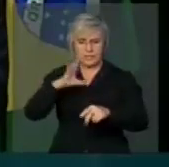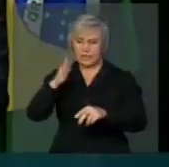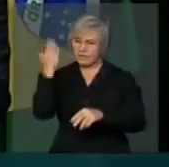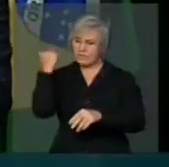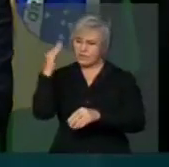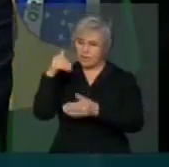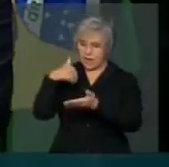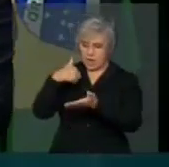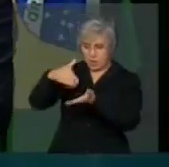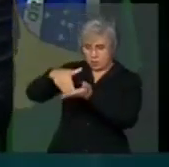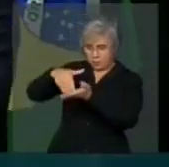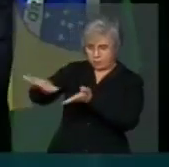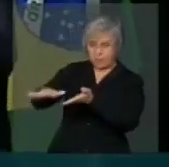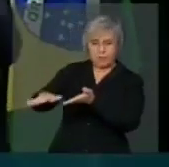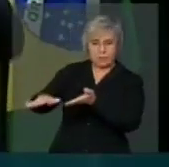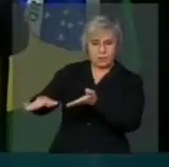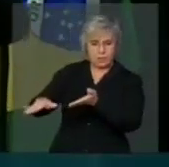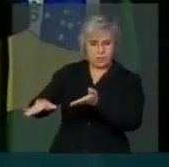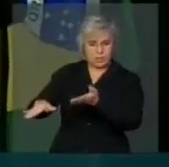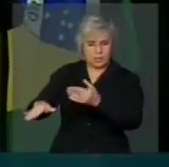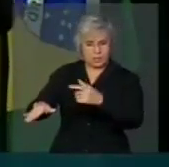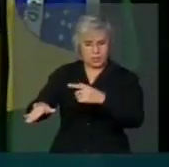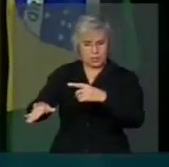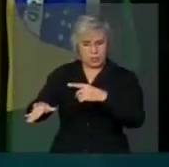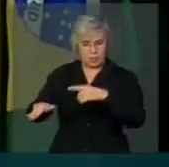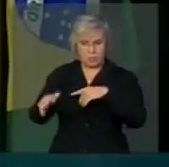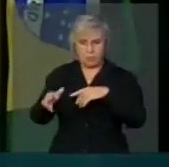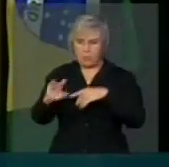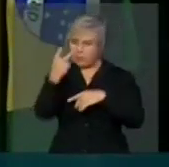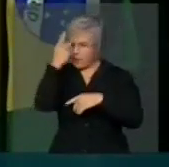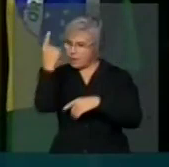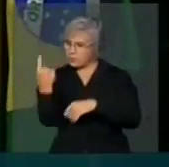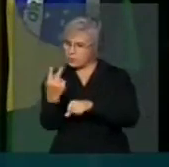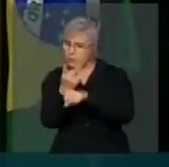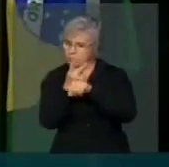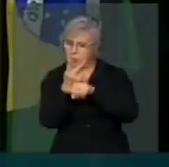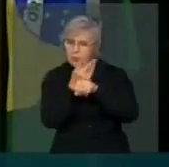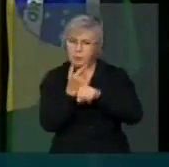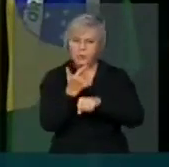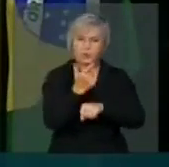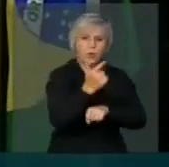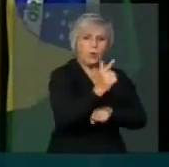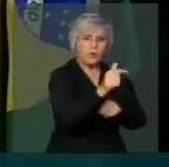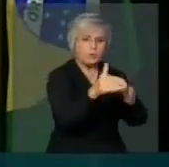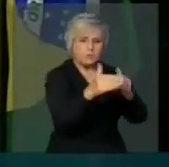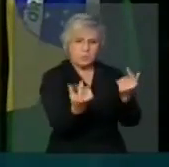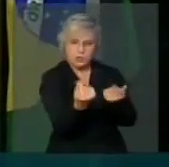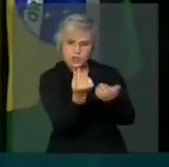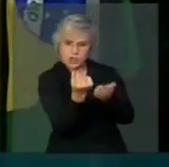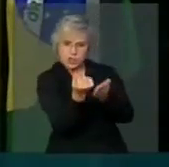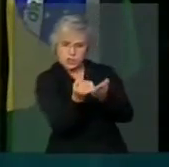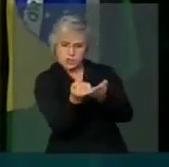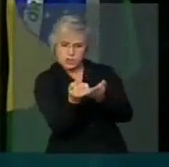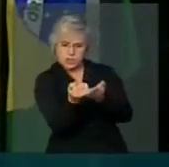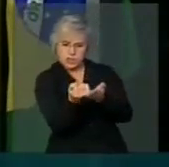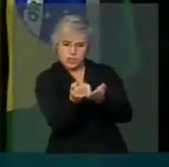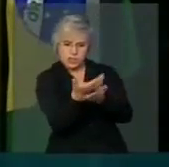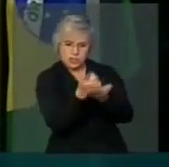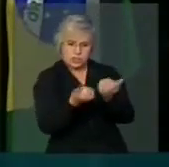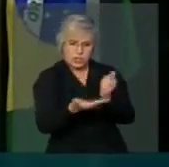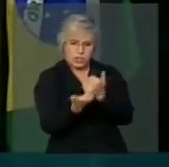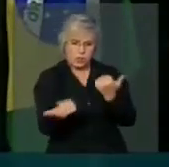por mim, tenha procurado quem quer que seja para pedir propina em nome do